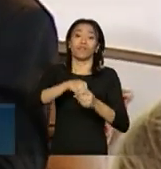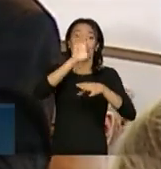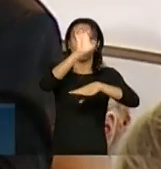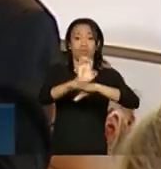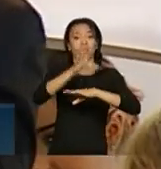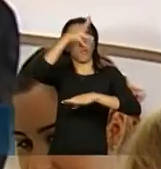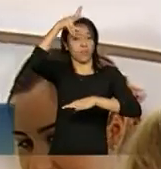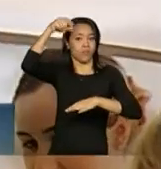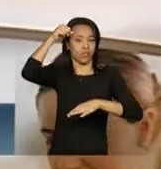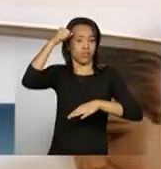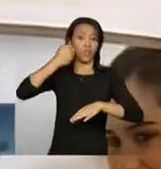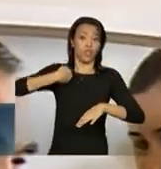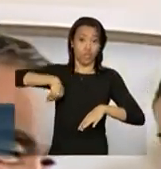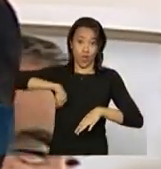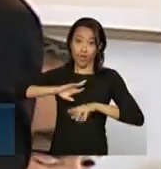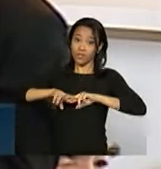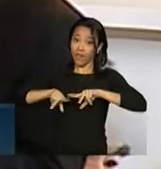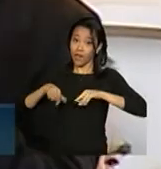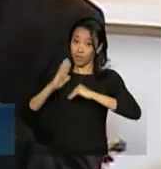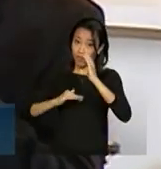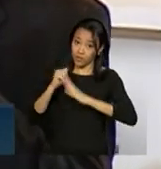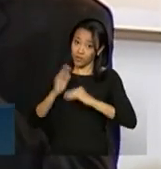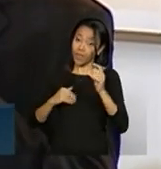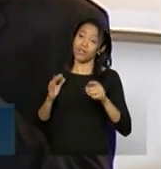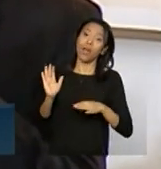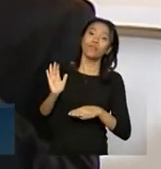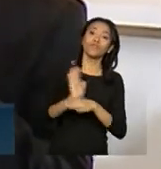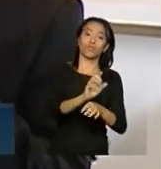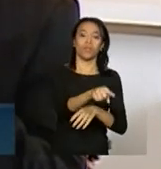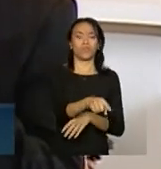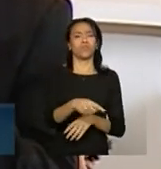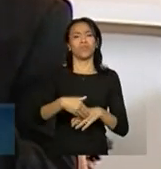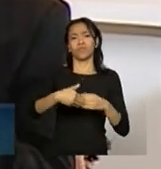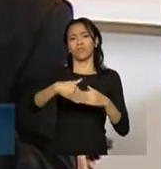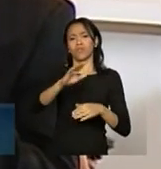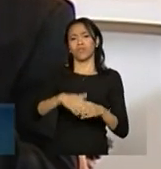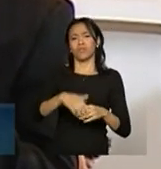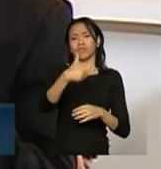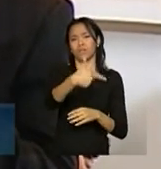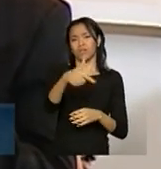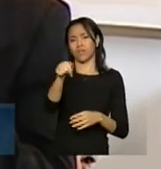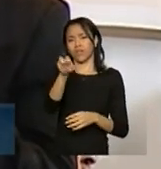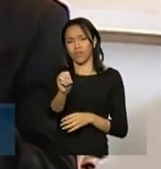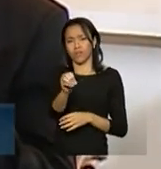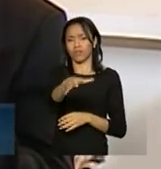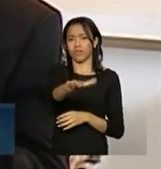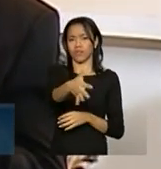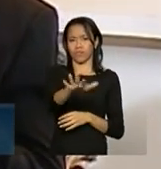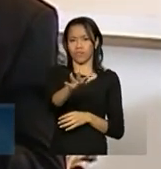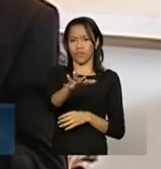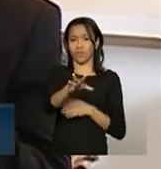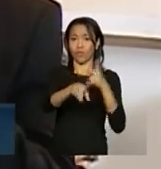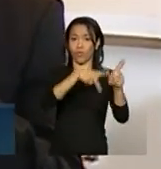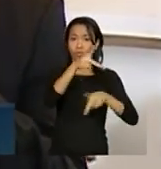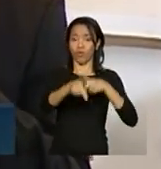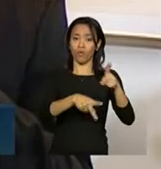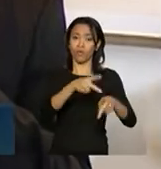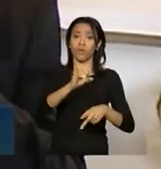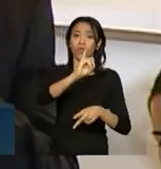E vários de nós salvamos, hoje são 260, 270 mais ou menos, do povo zoé.